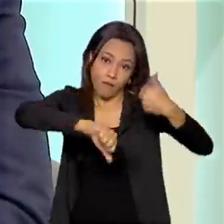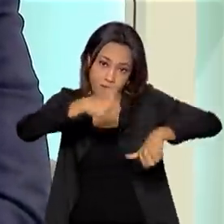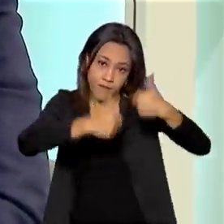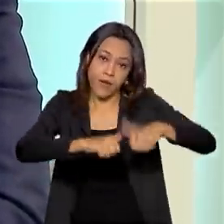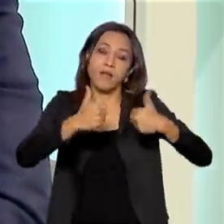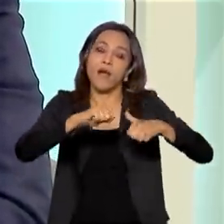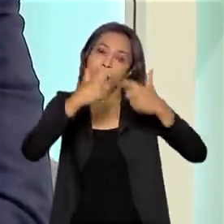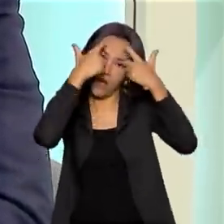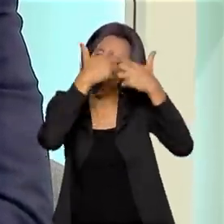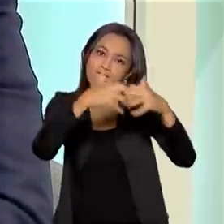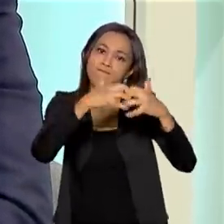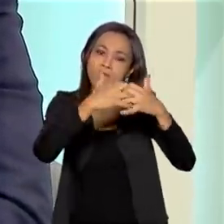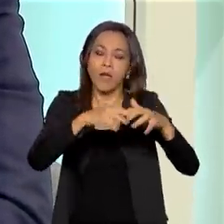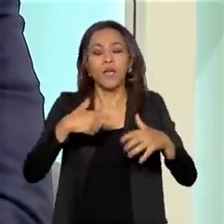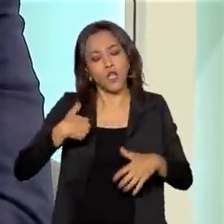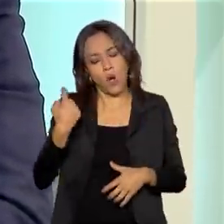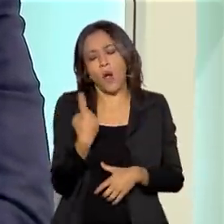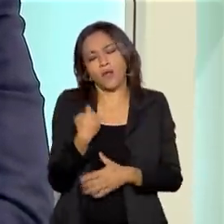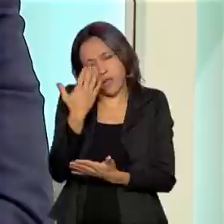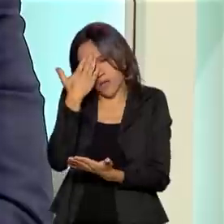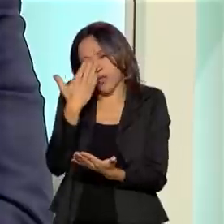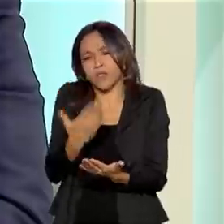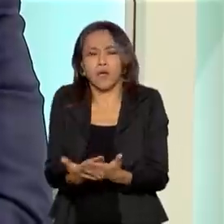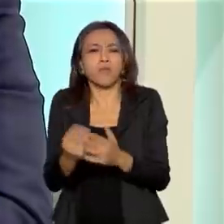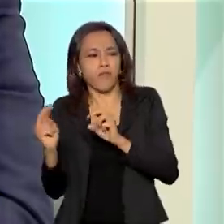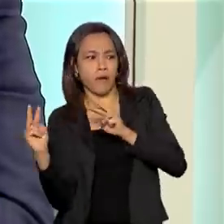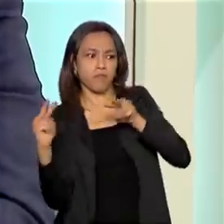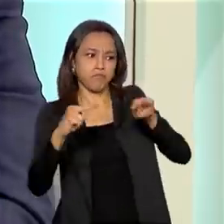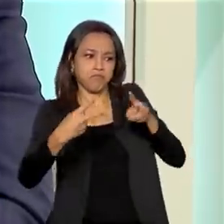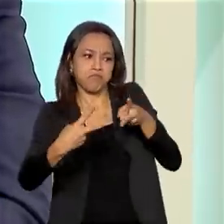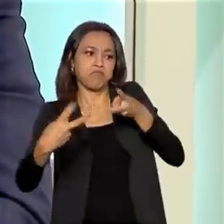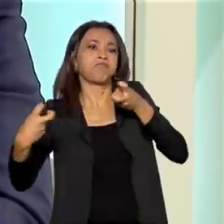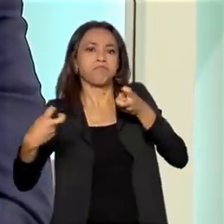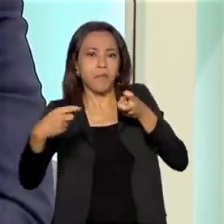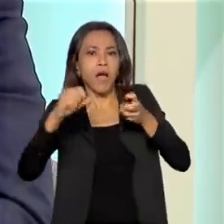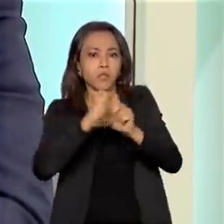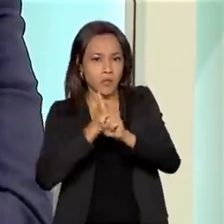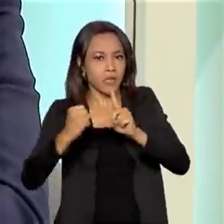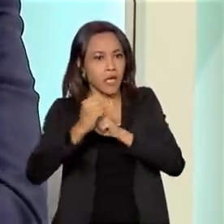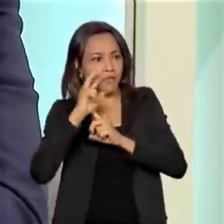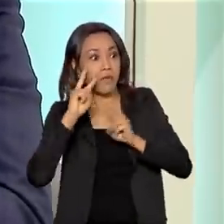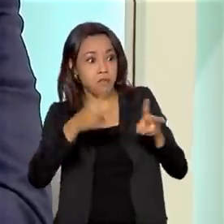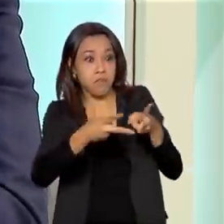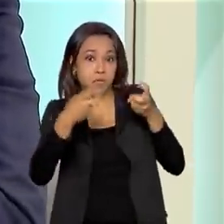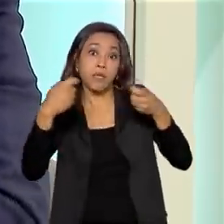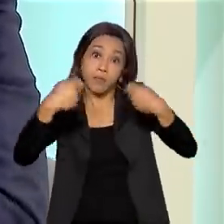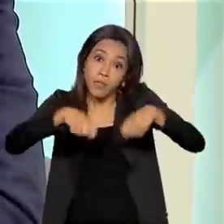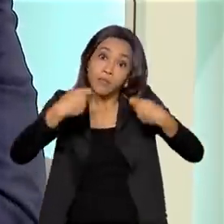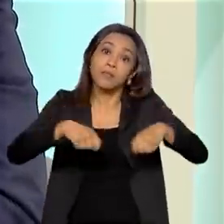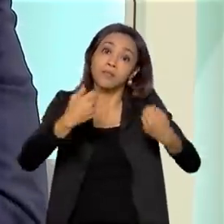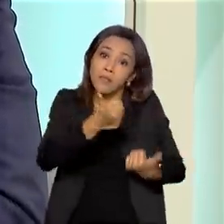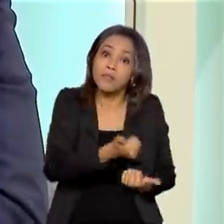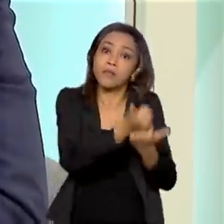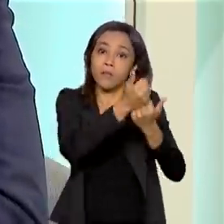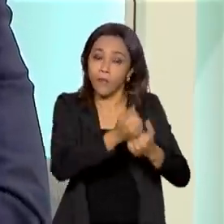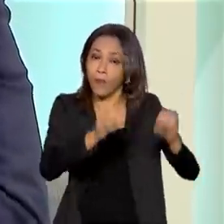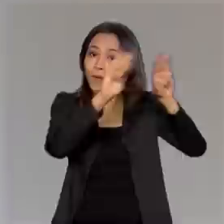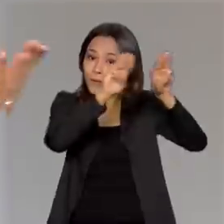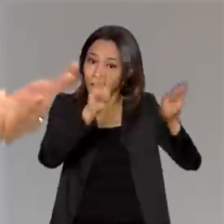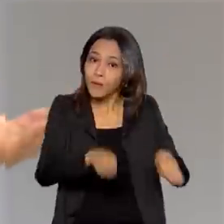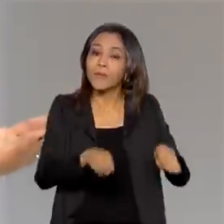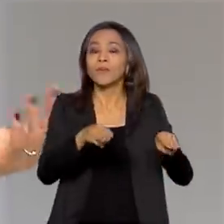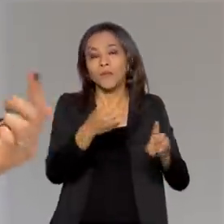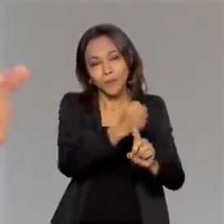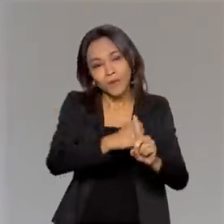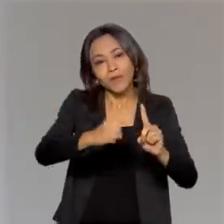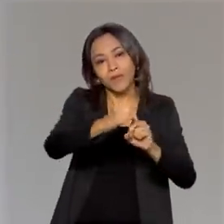nós acreditamos que a sociedade vai reconhecer que é preciso dar o ferramental para que os museus possam prestar o seu papel social com Significa dizer